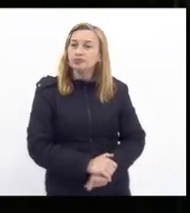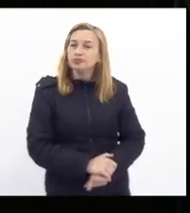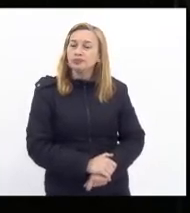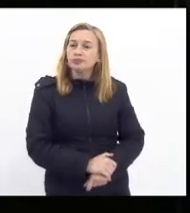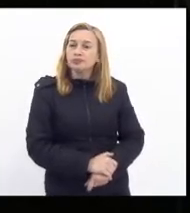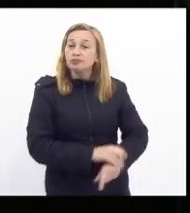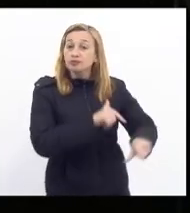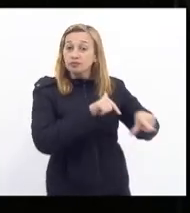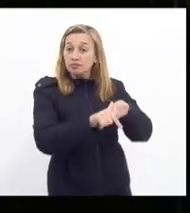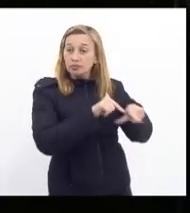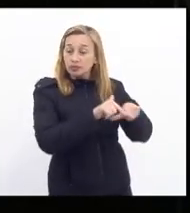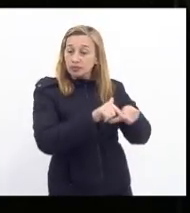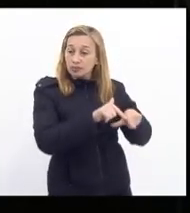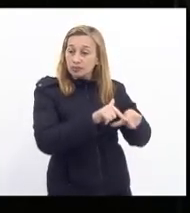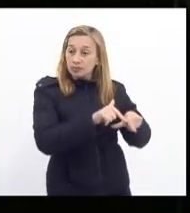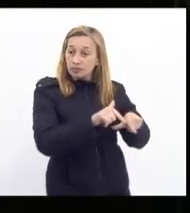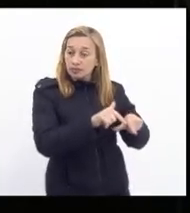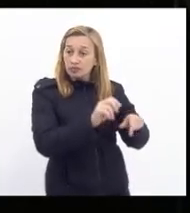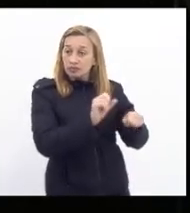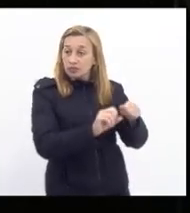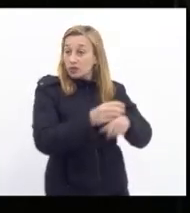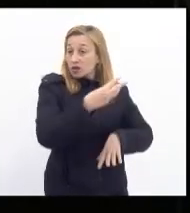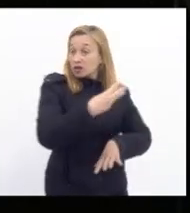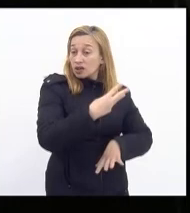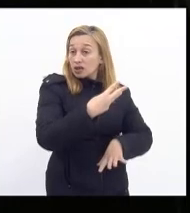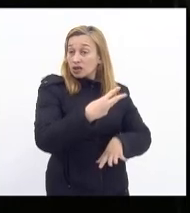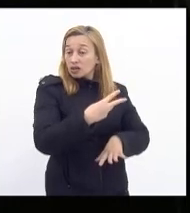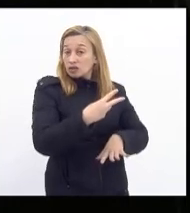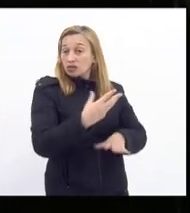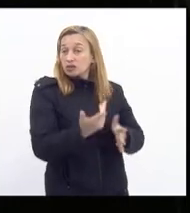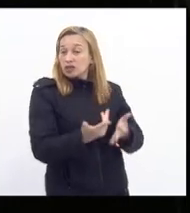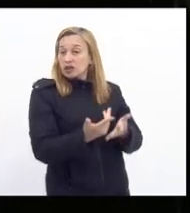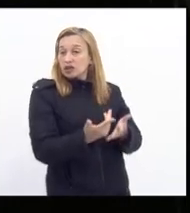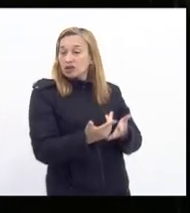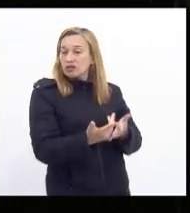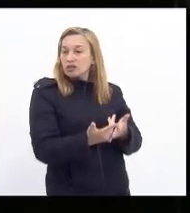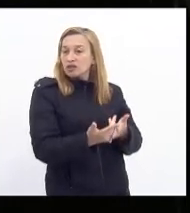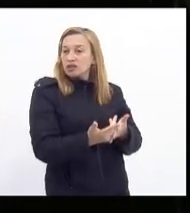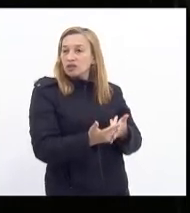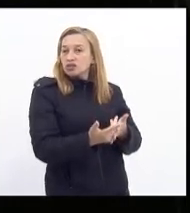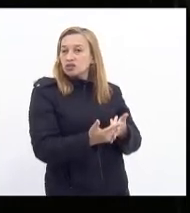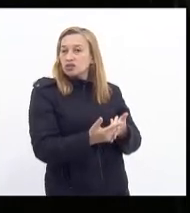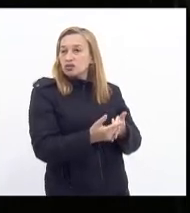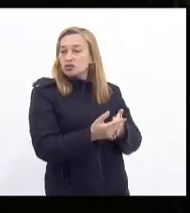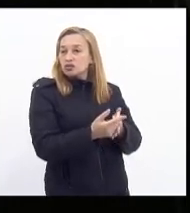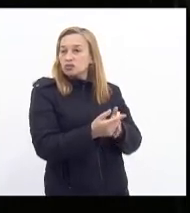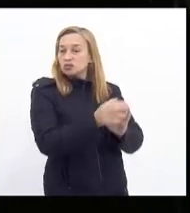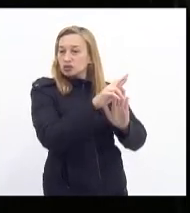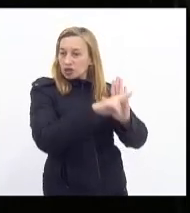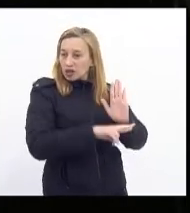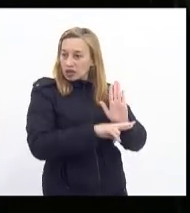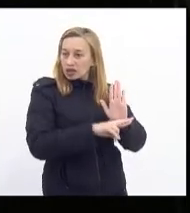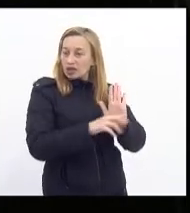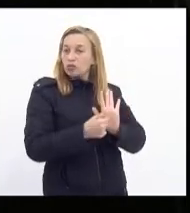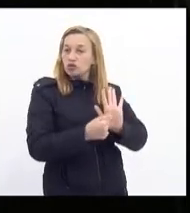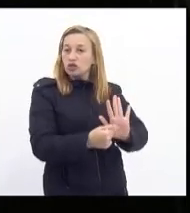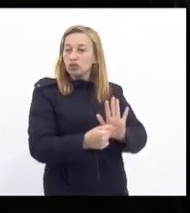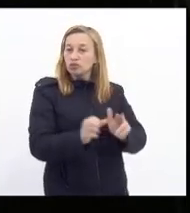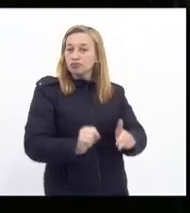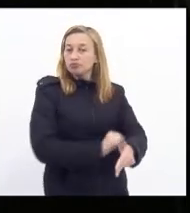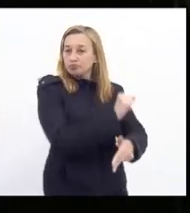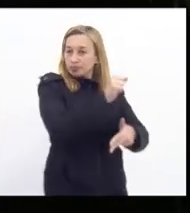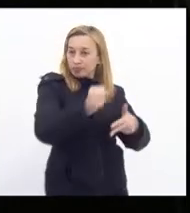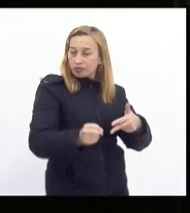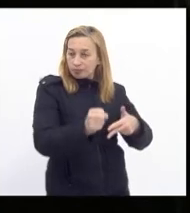realizados por terceiros através de uma concessão que é dada pelo poder executivo. Mas a